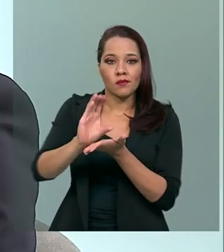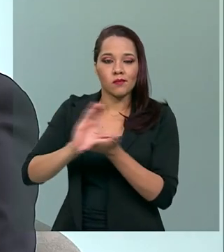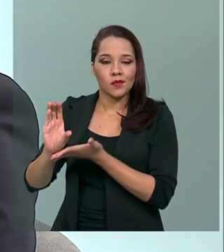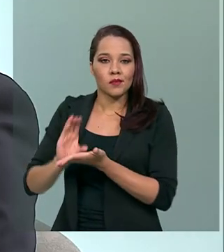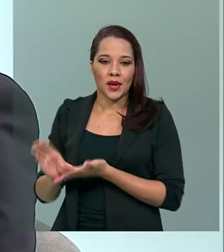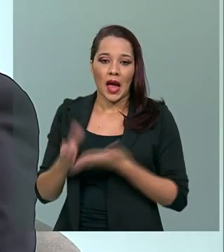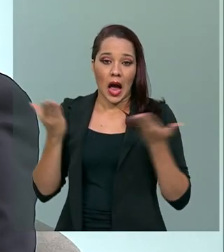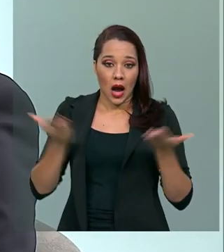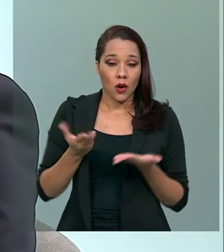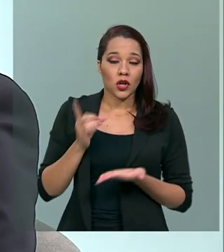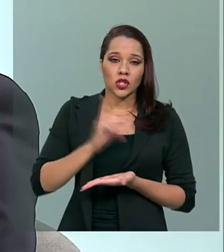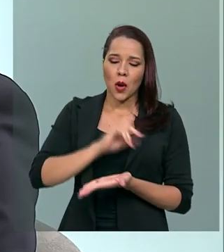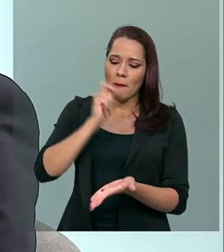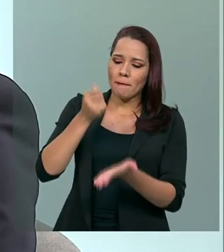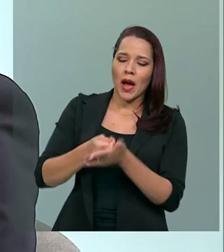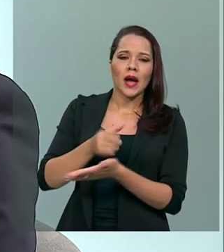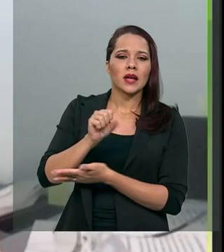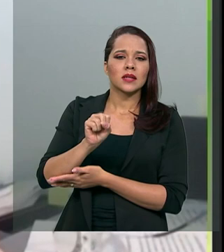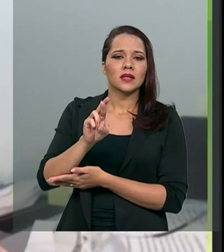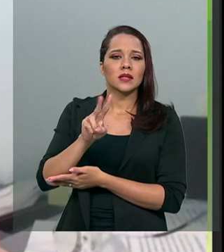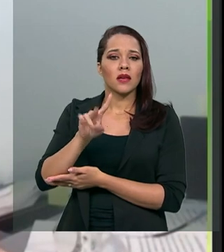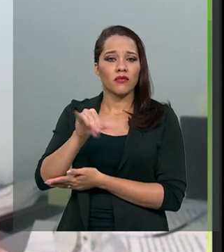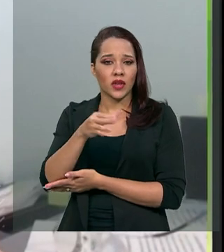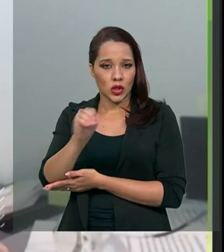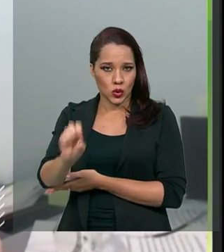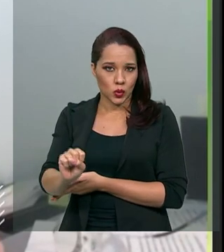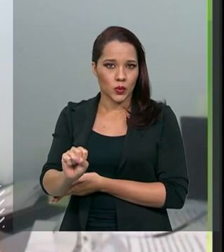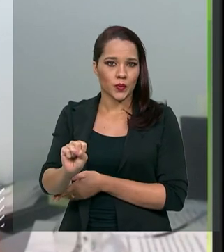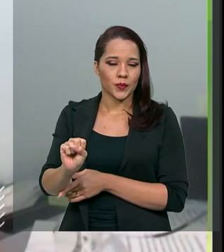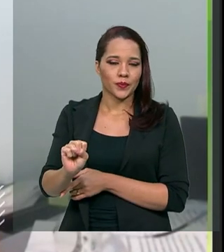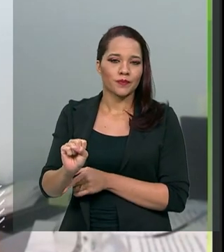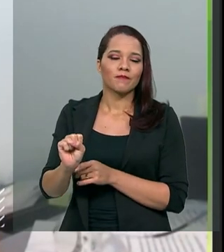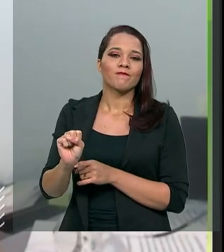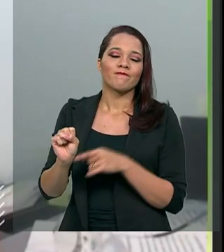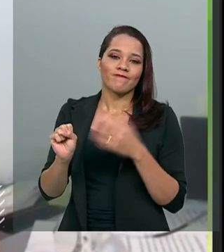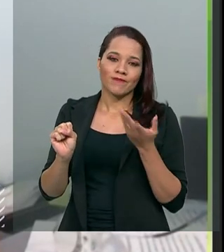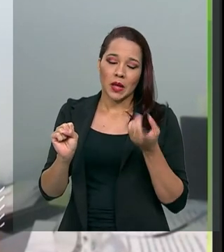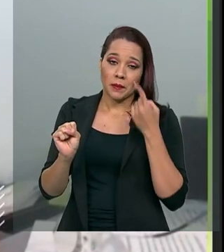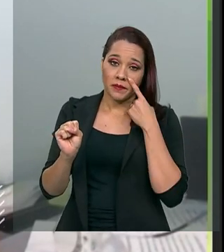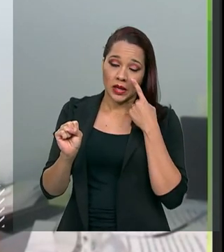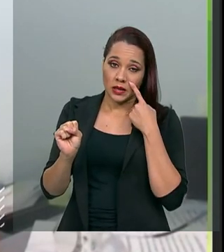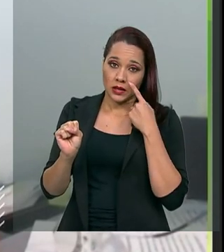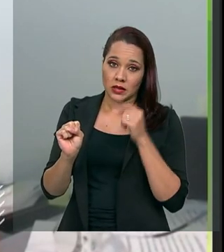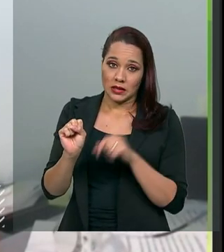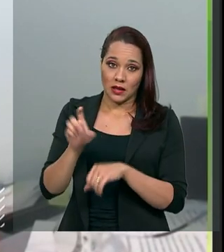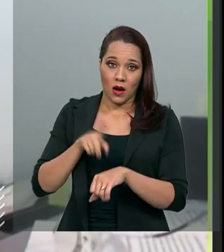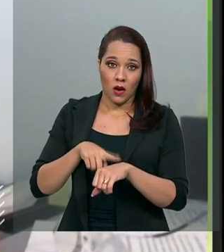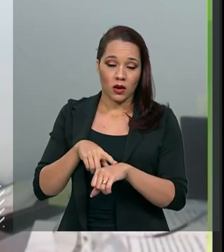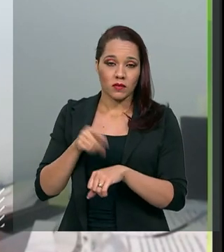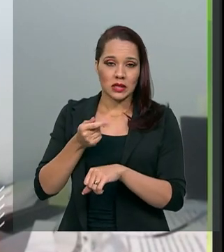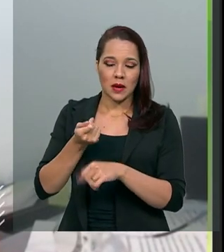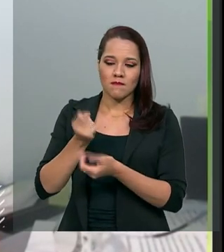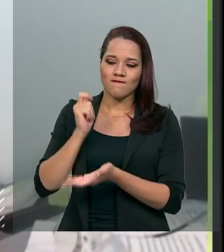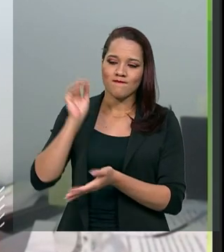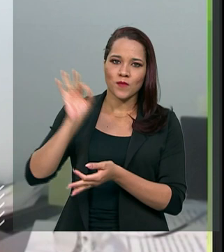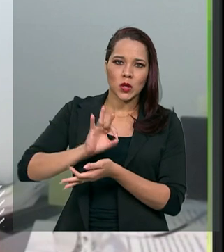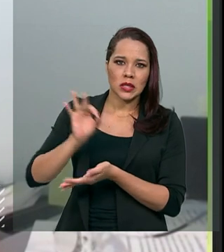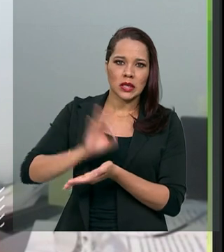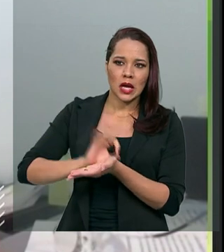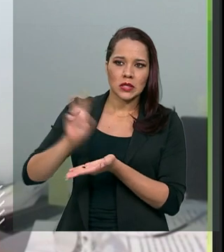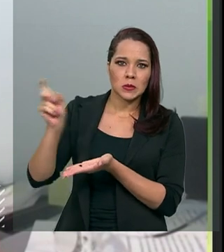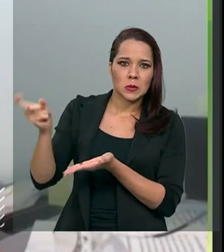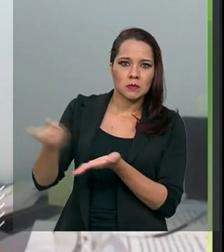estão onerando os serviços. Veja, na hora em que você tributa os serviços,